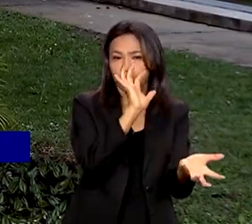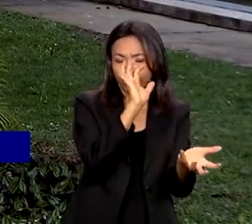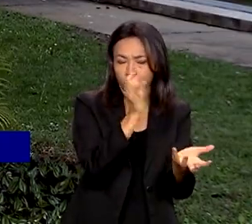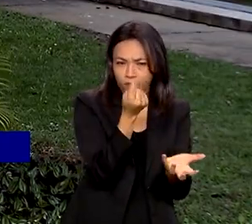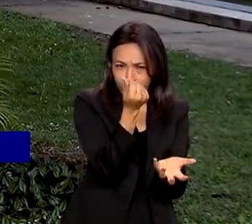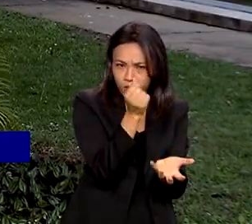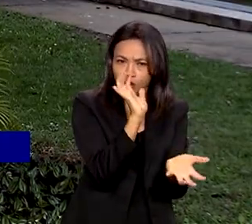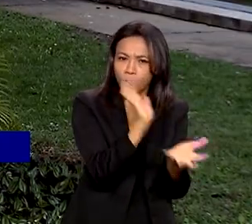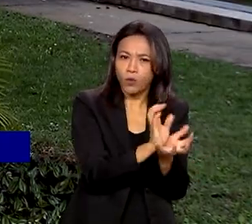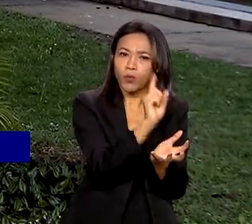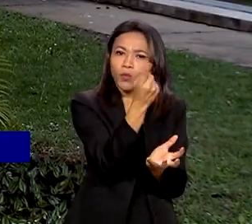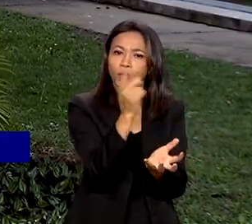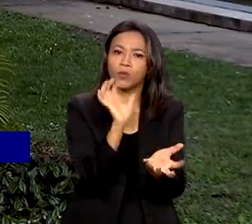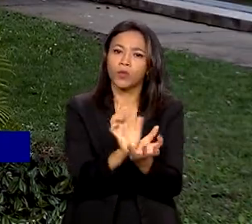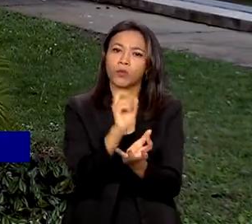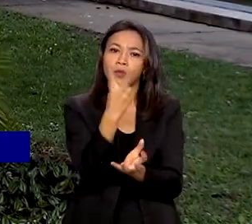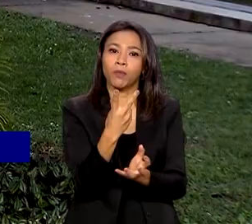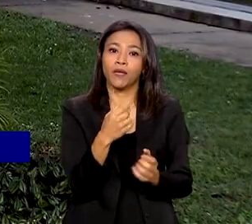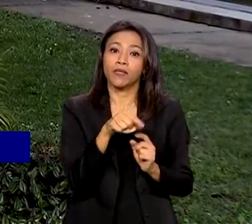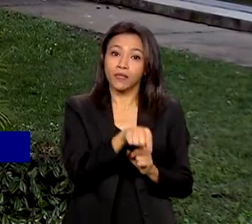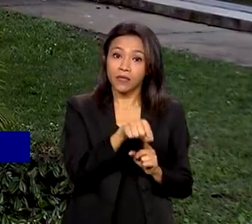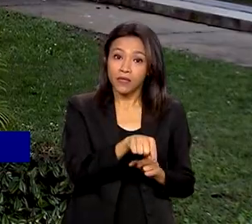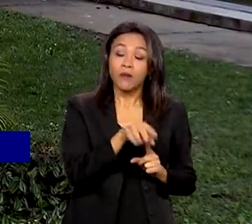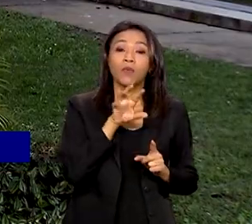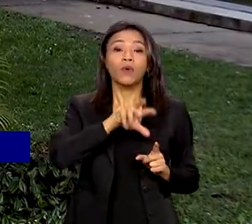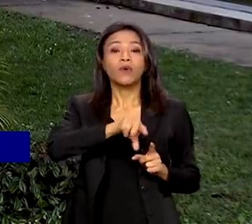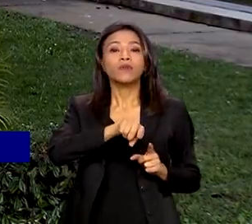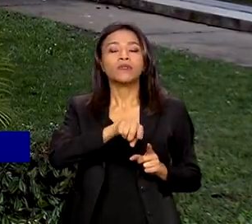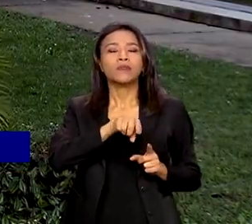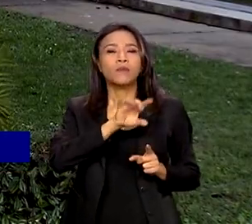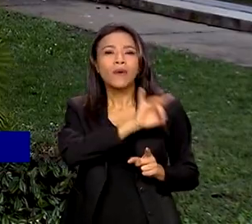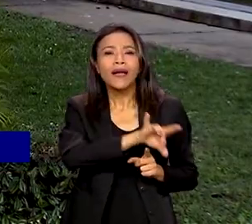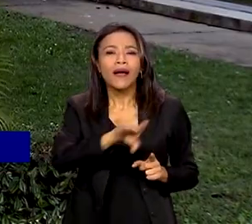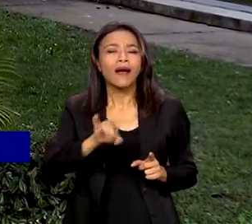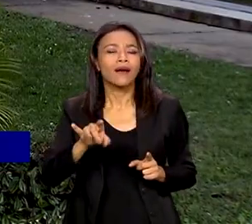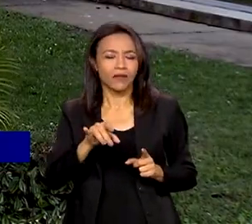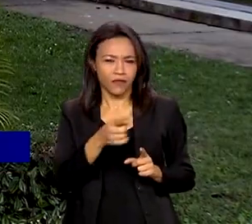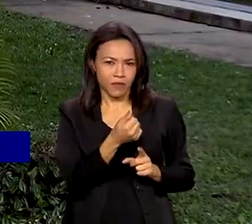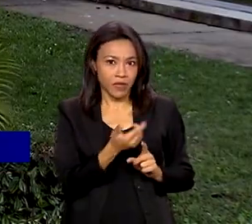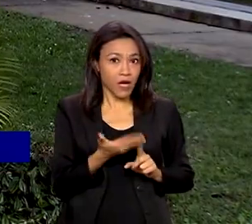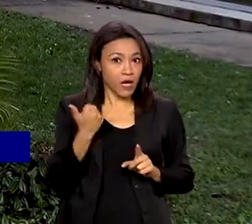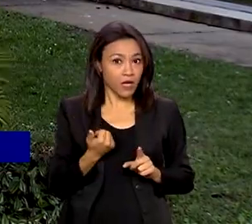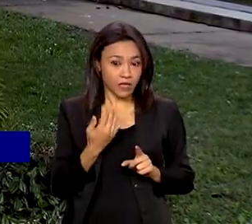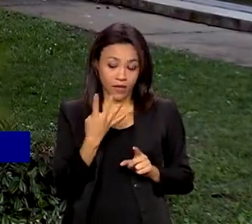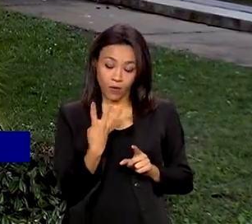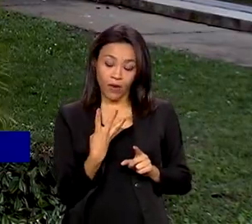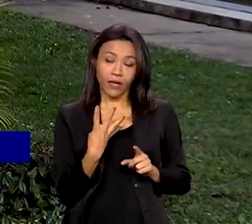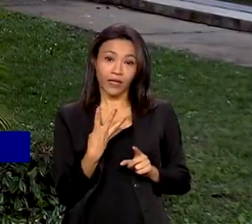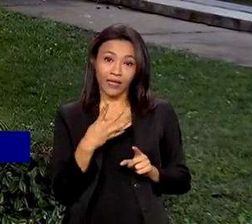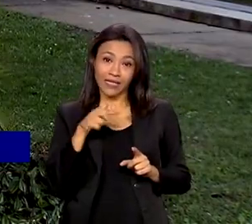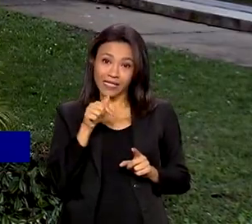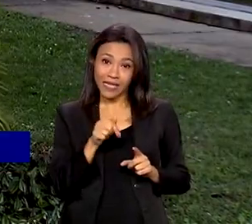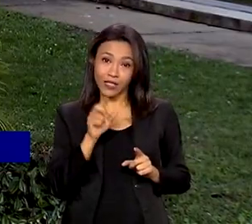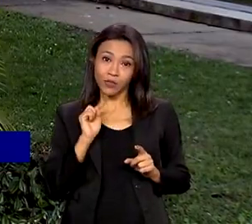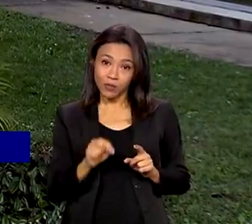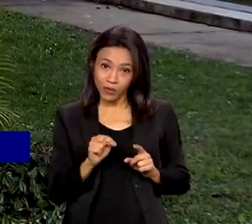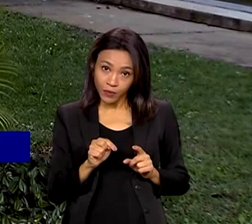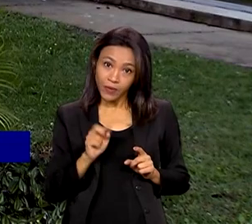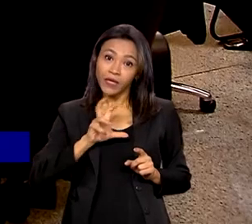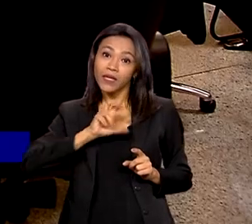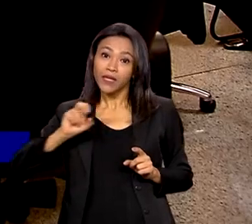para R 55 mil por família. Antes, esse valor era de R$ 47 mil e R$